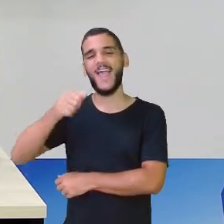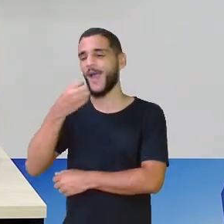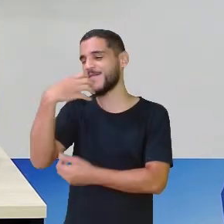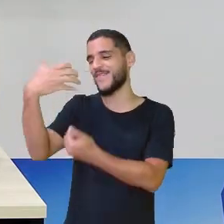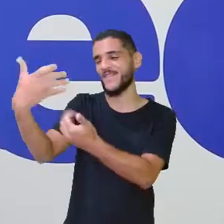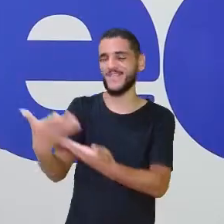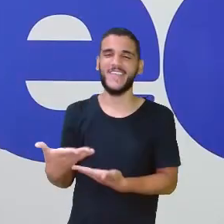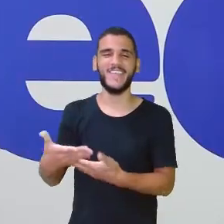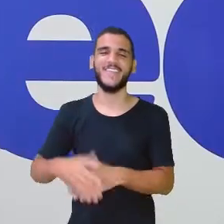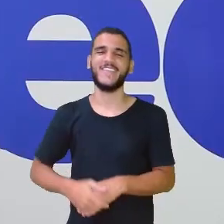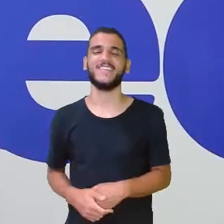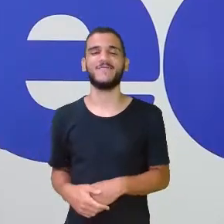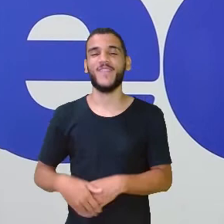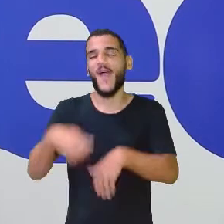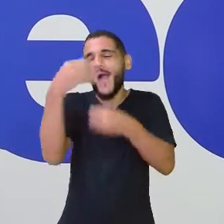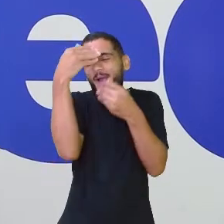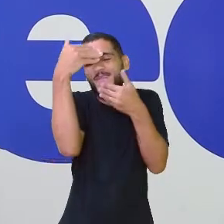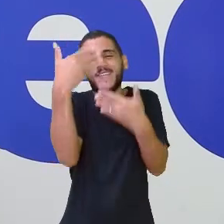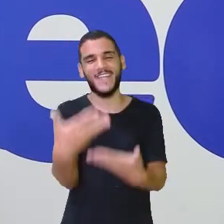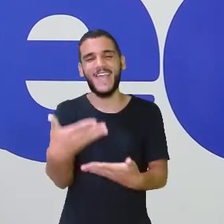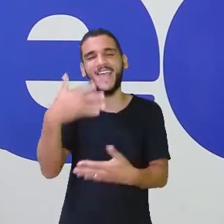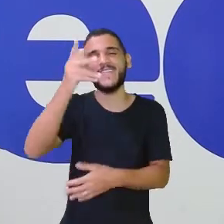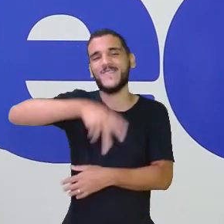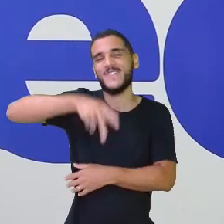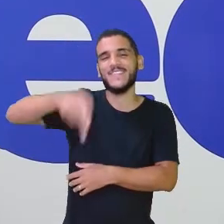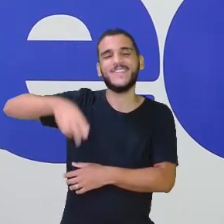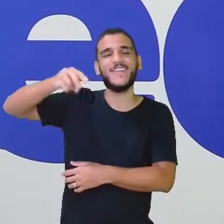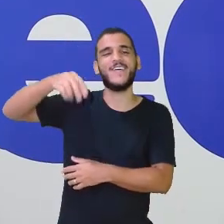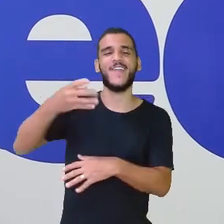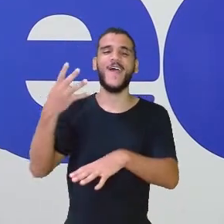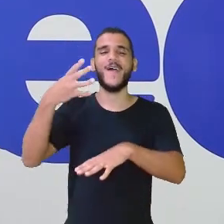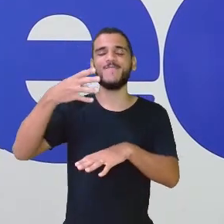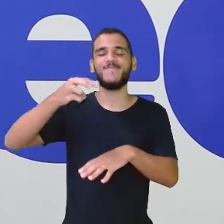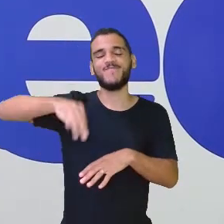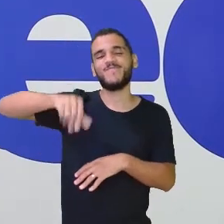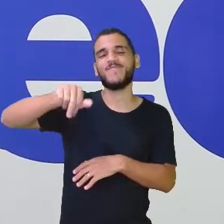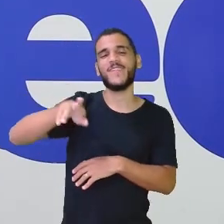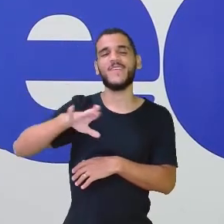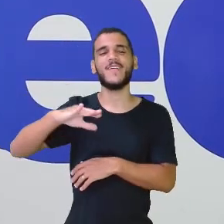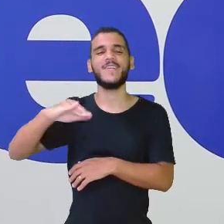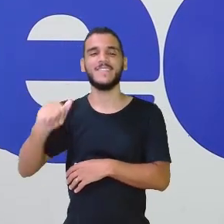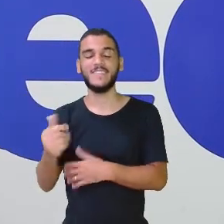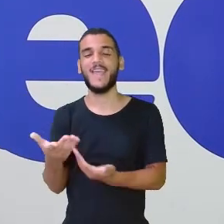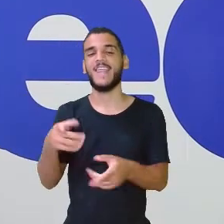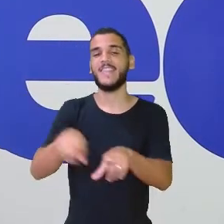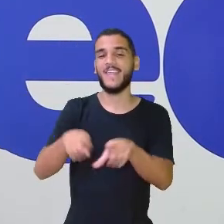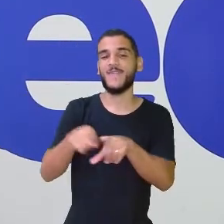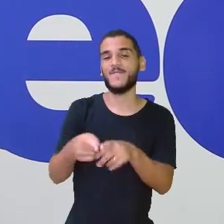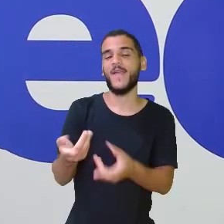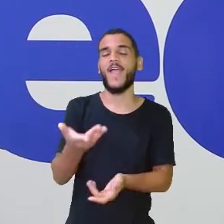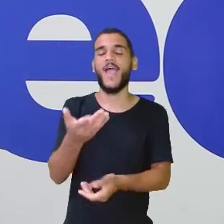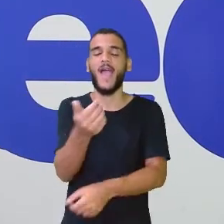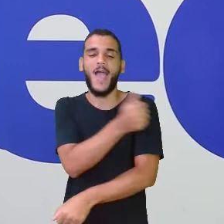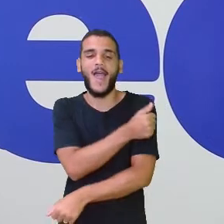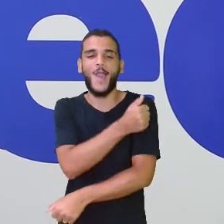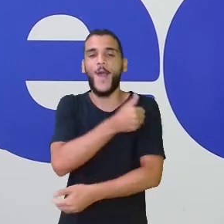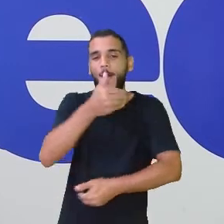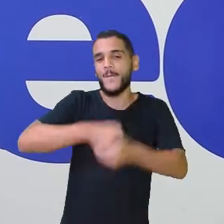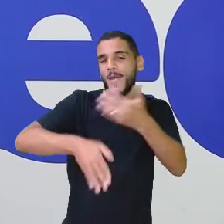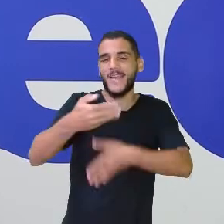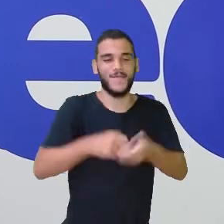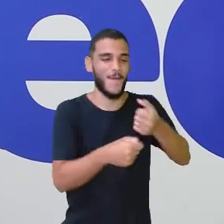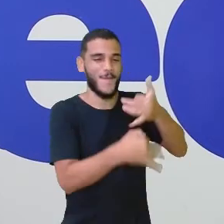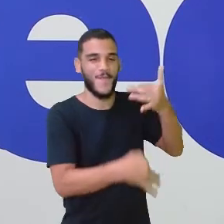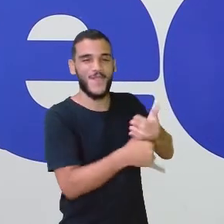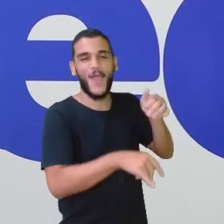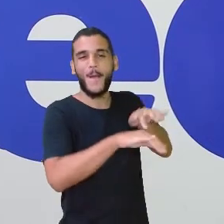professora. Obrigada, professora Márcia. Bem-vinda aos nossos estudantes também, que já estão aqui do set, participando. Olha,